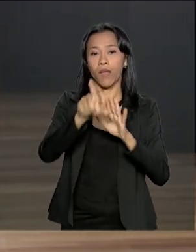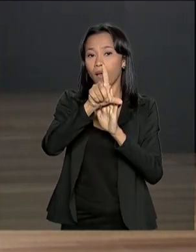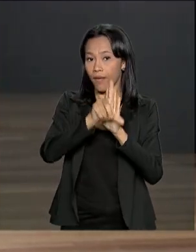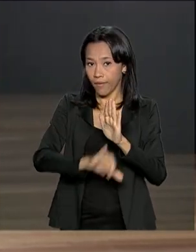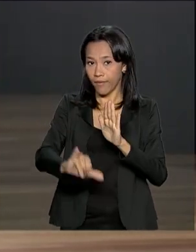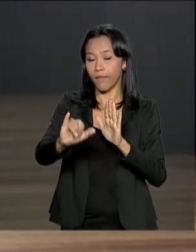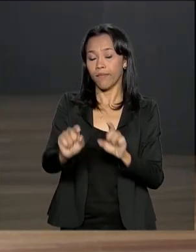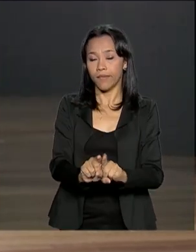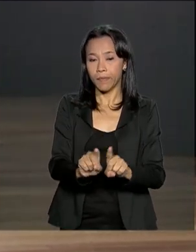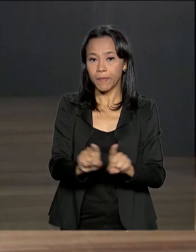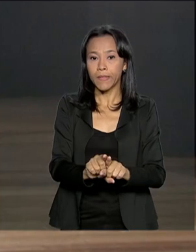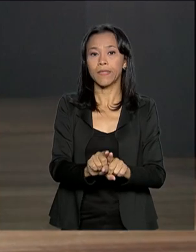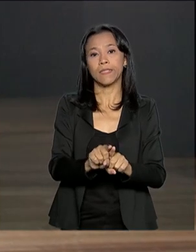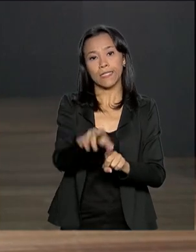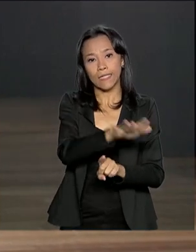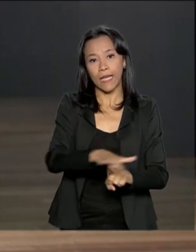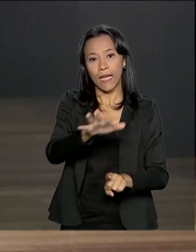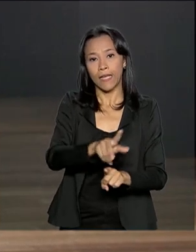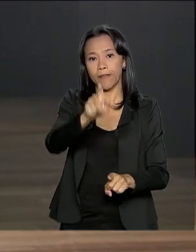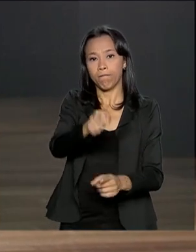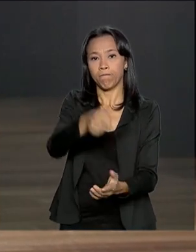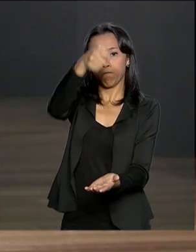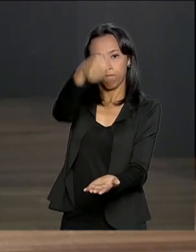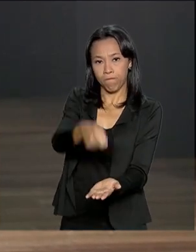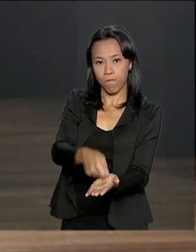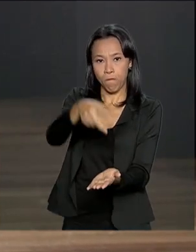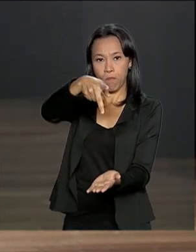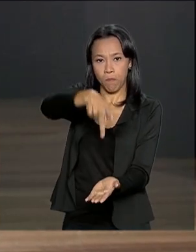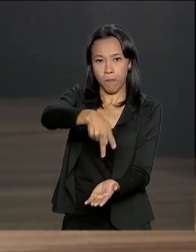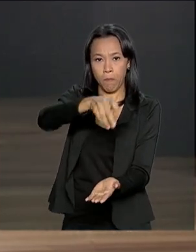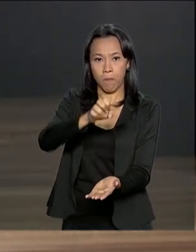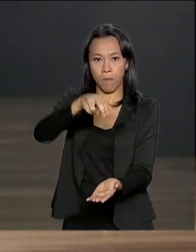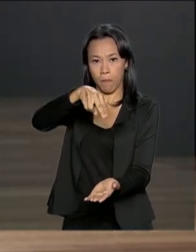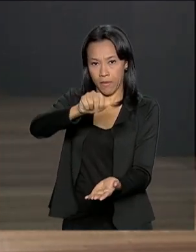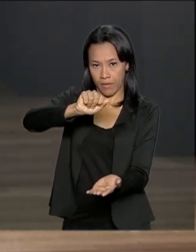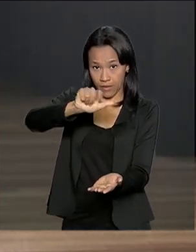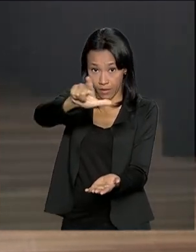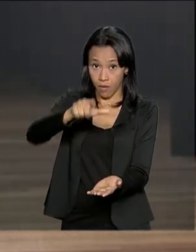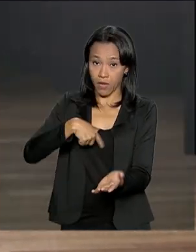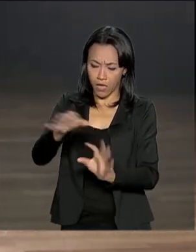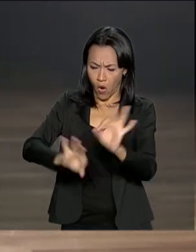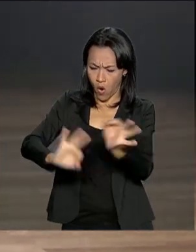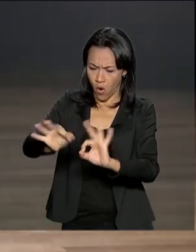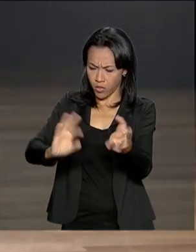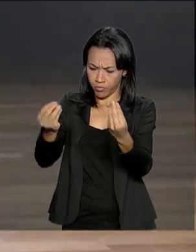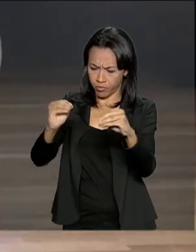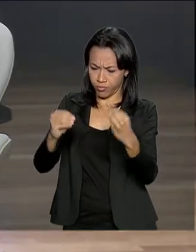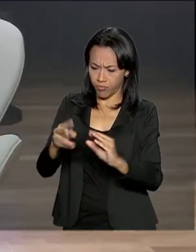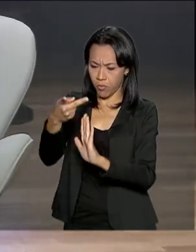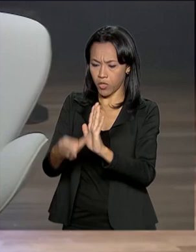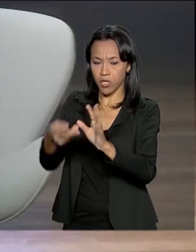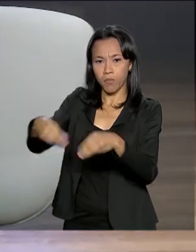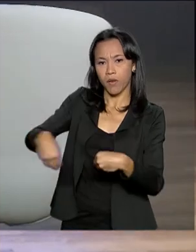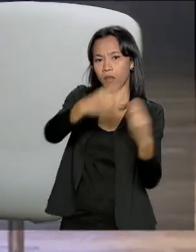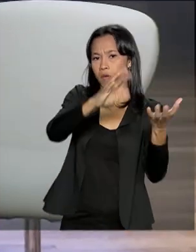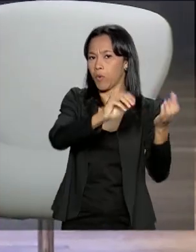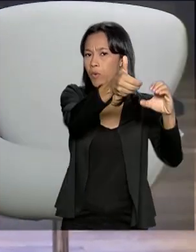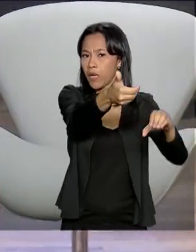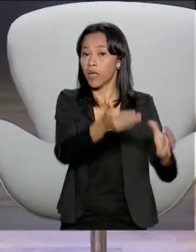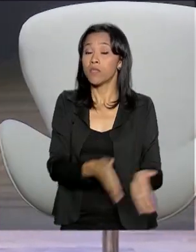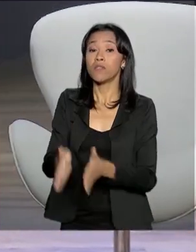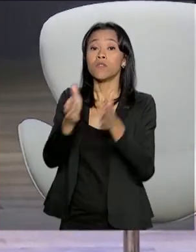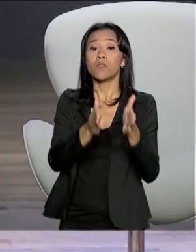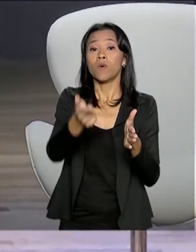está atuando agora com o projeto que pretende enviar ao Congresso, a questão do reaparelhamento e a